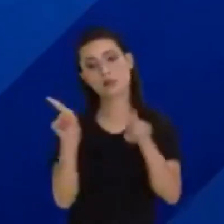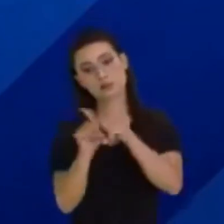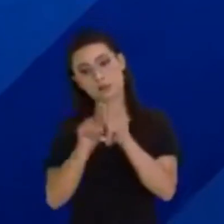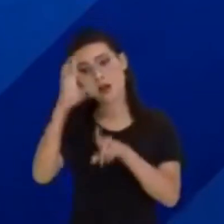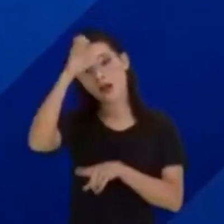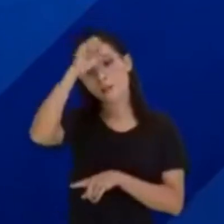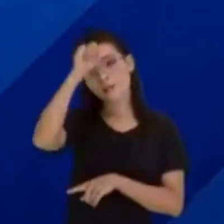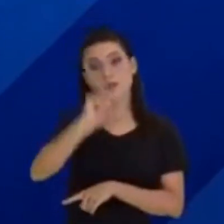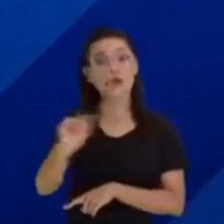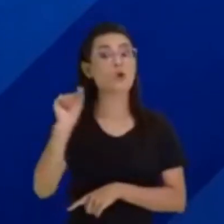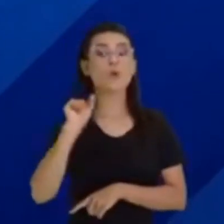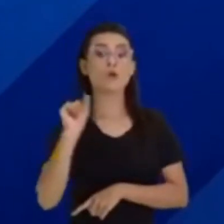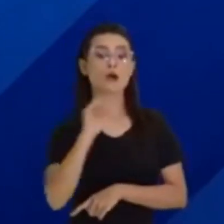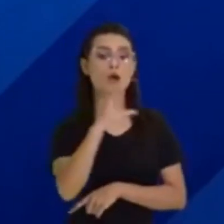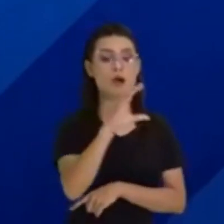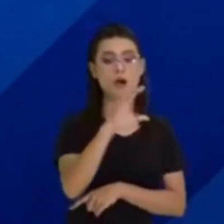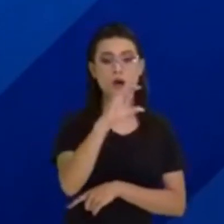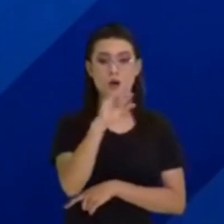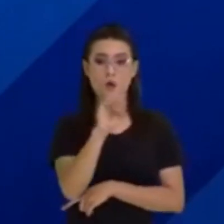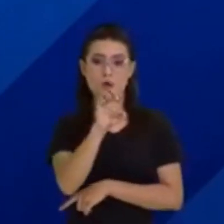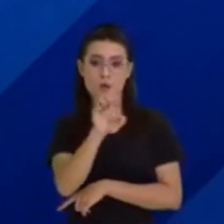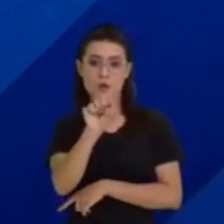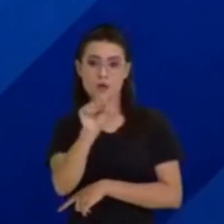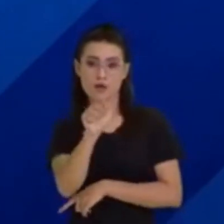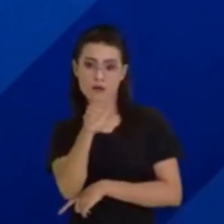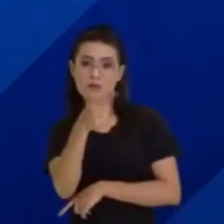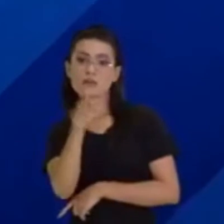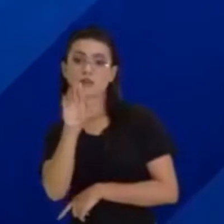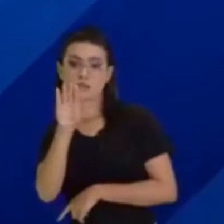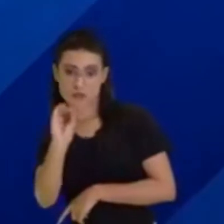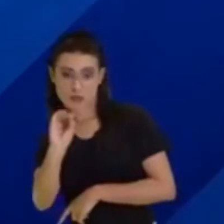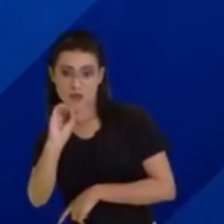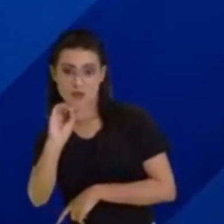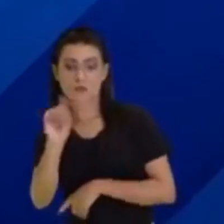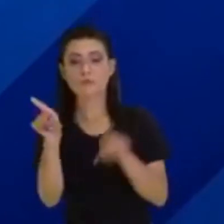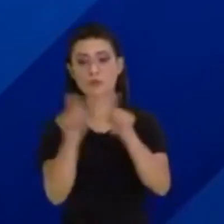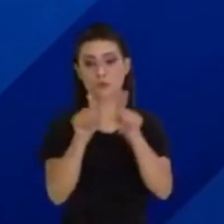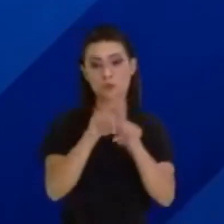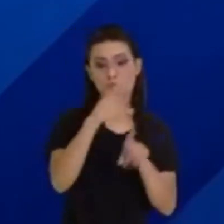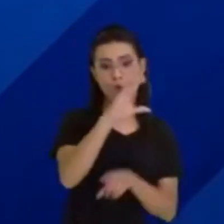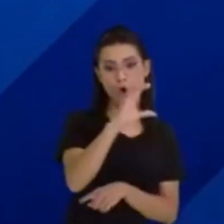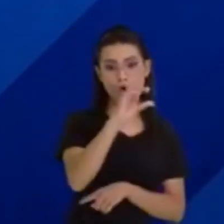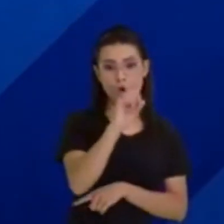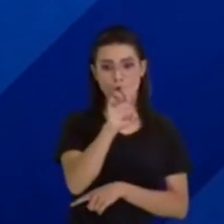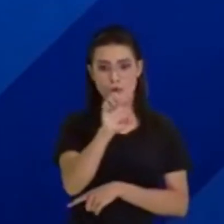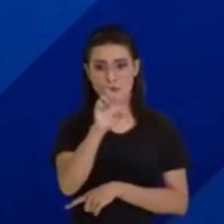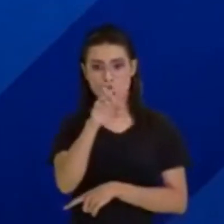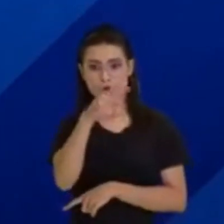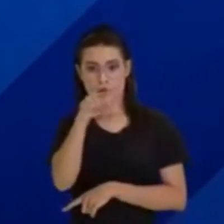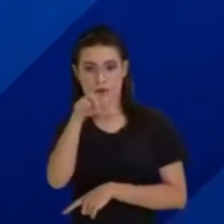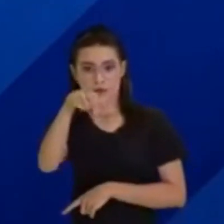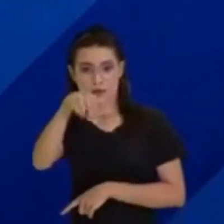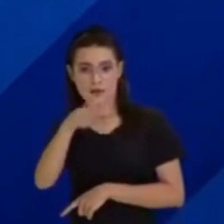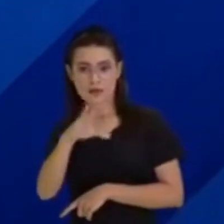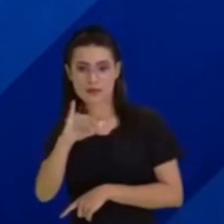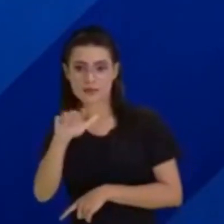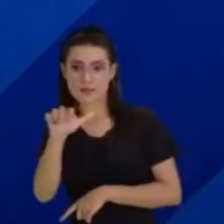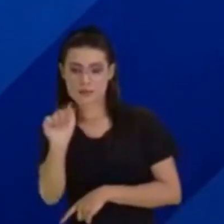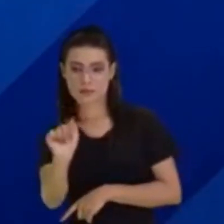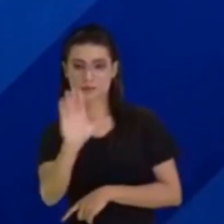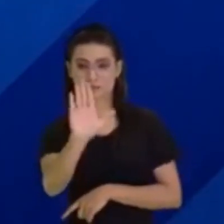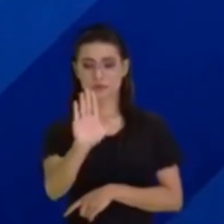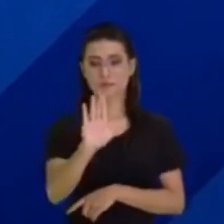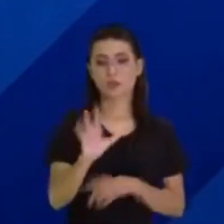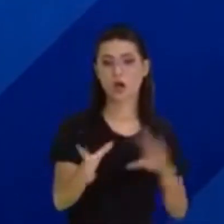que é coesão e o que é coerência em um texto. Coesão é quando um texto, ele está